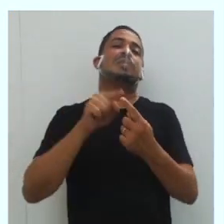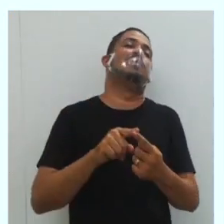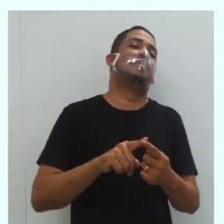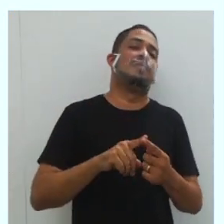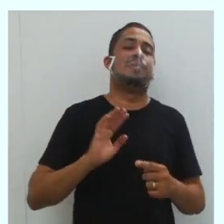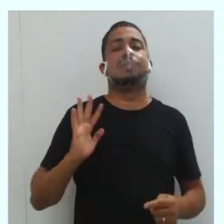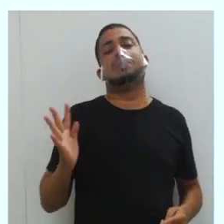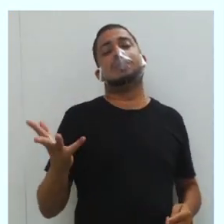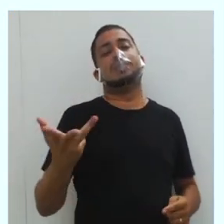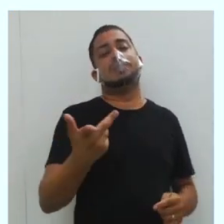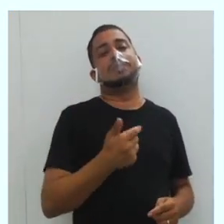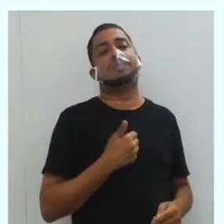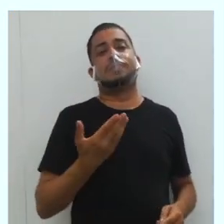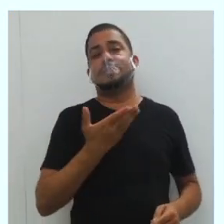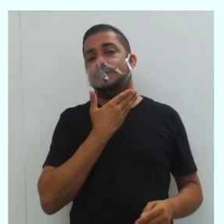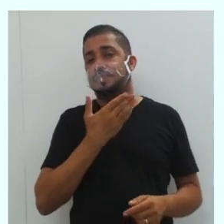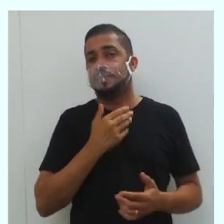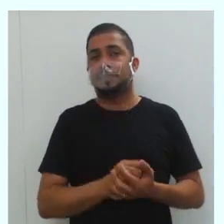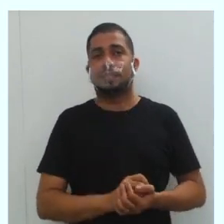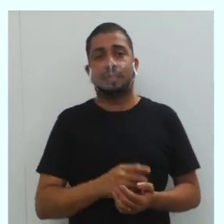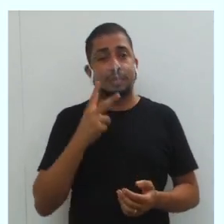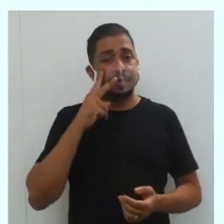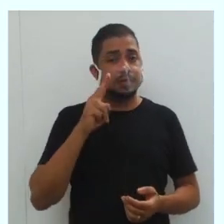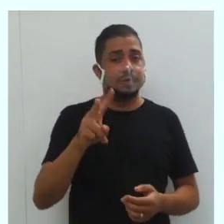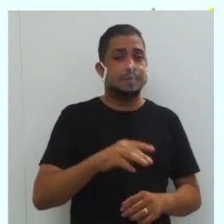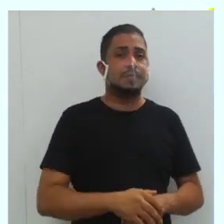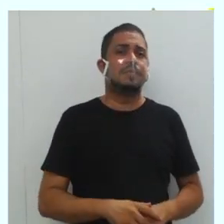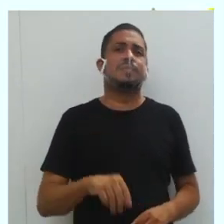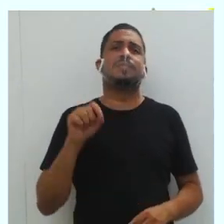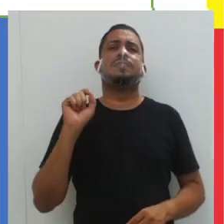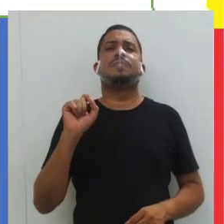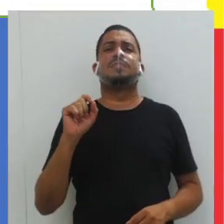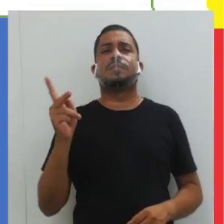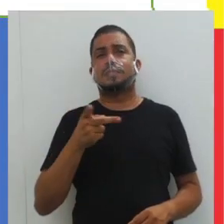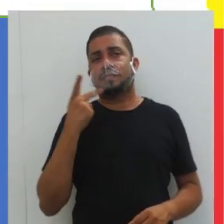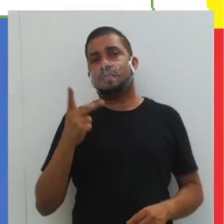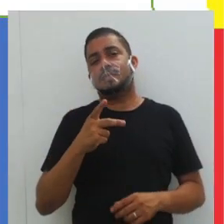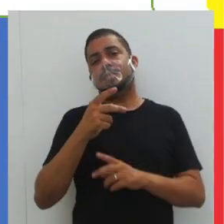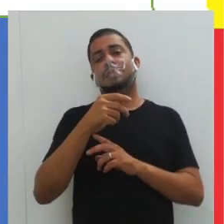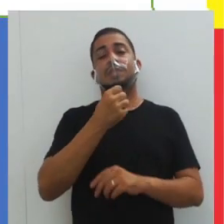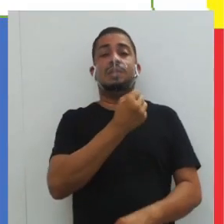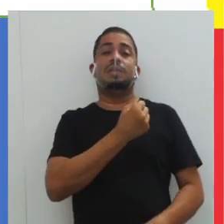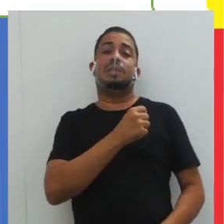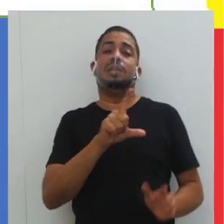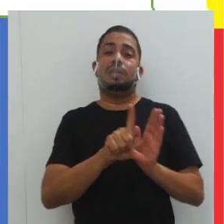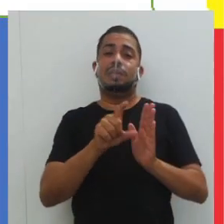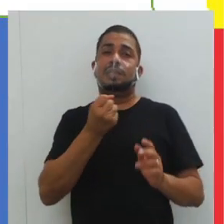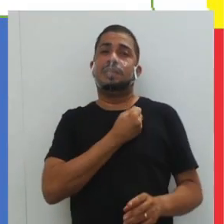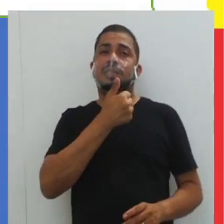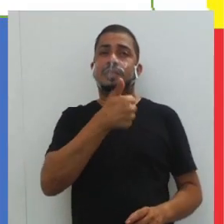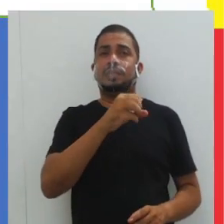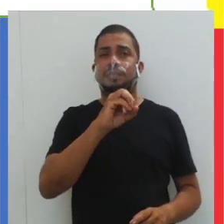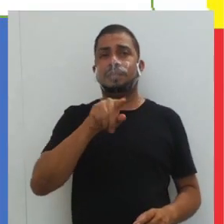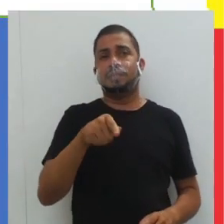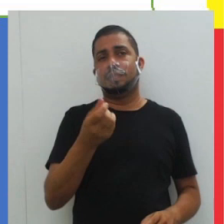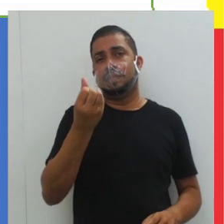geral de nosso bate-papo. Vejamos aqui. O que diz a lei 10